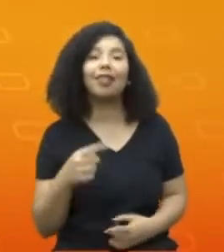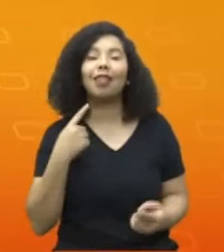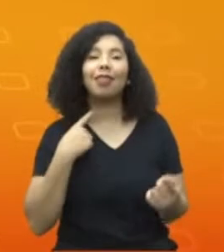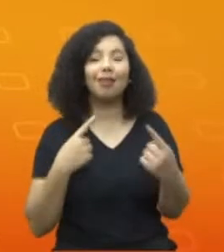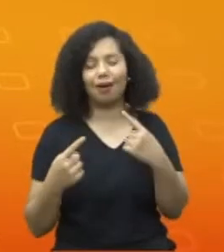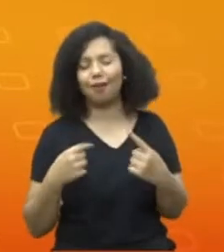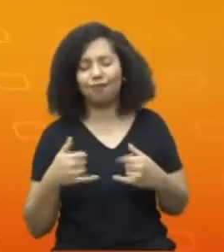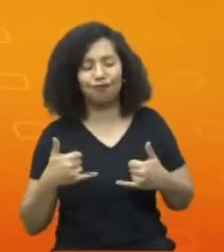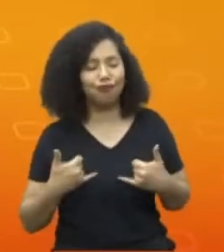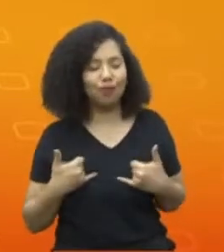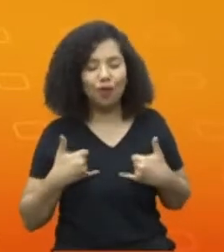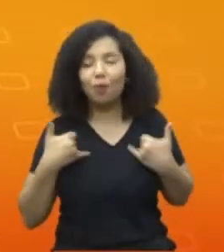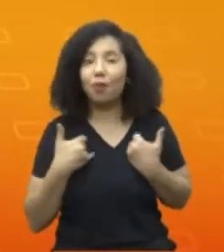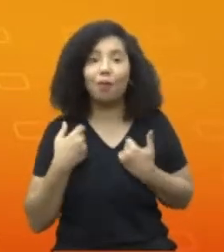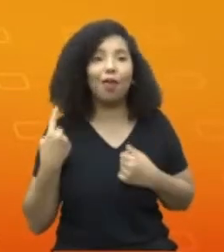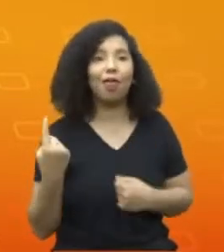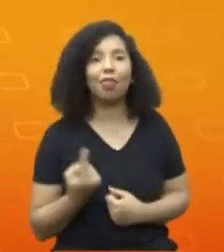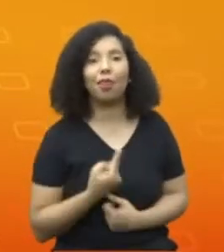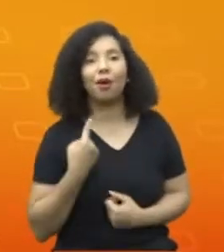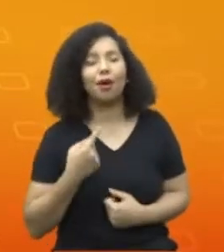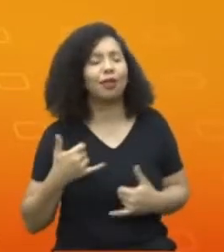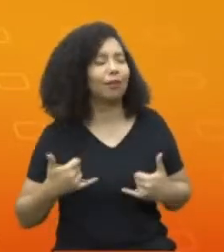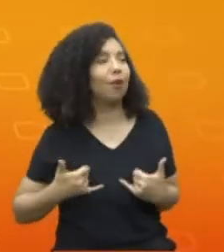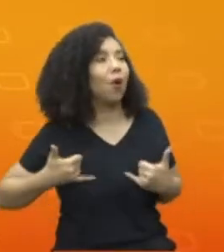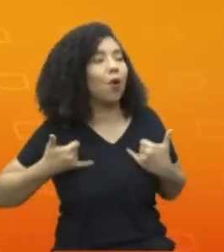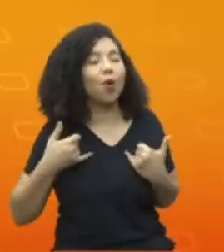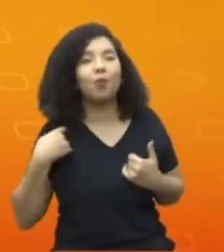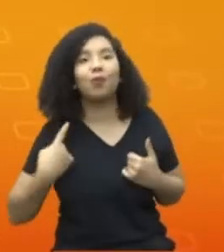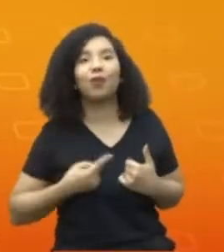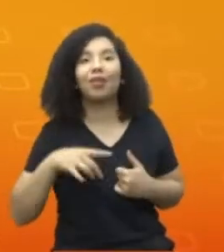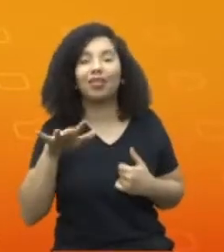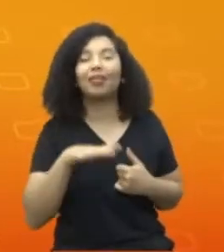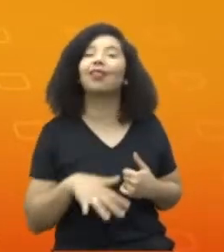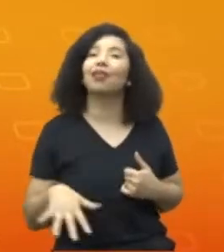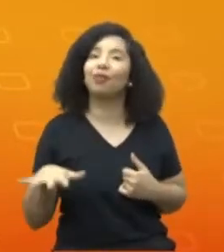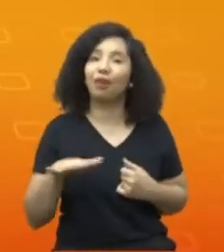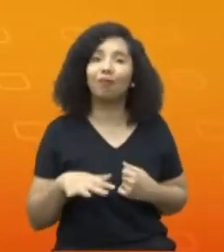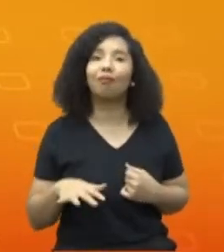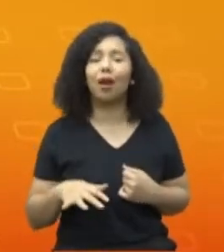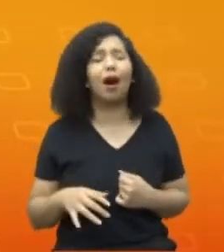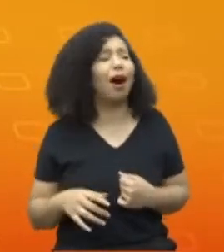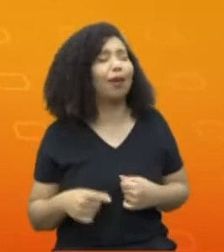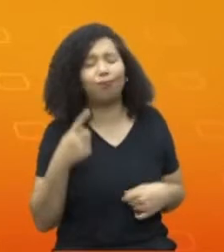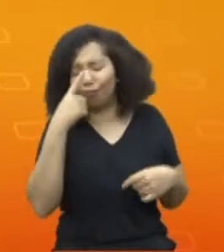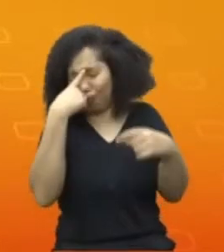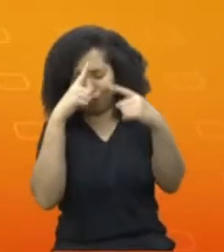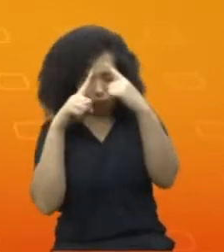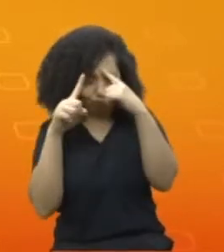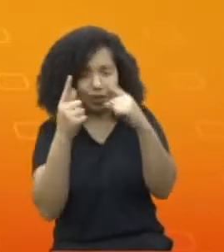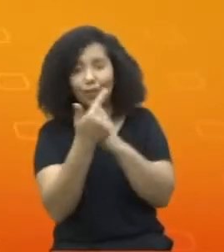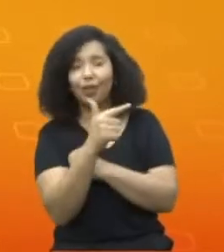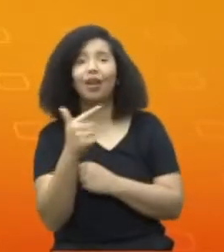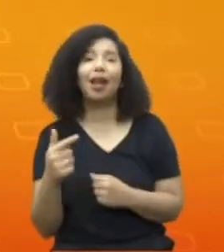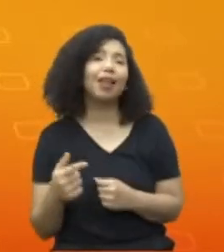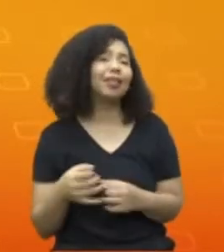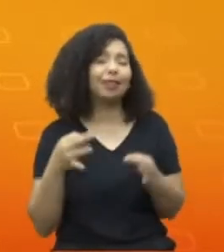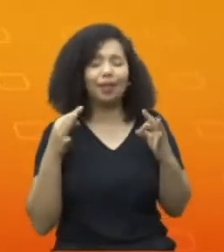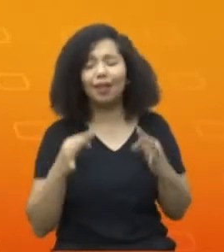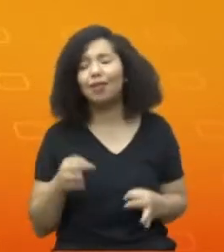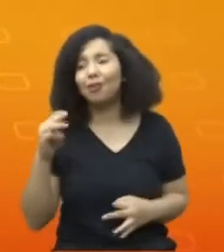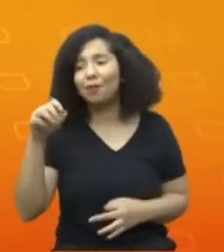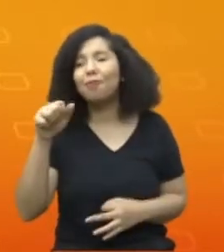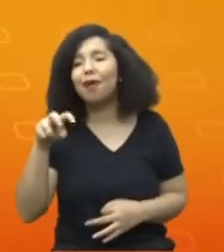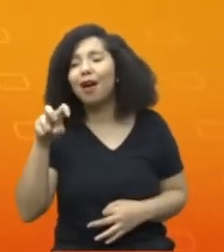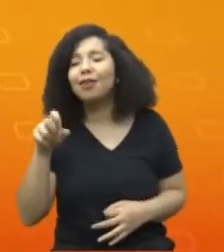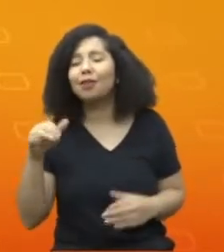orgulho para nós, é um orgulho para o nosso setor, é um orgulho para... Não tenho dúvidas alguma que o Marcos concorda comigo, é um orgulho